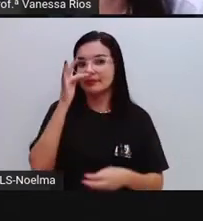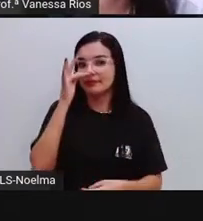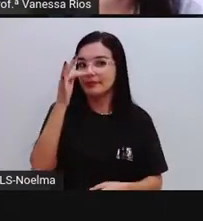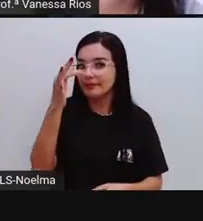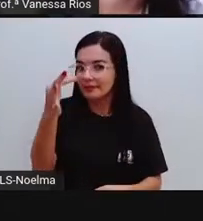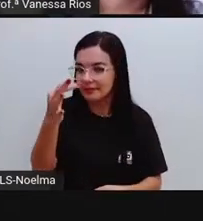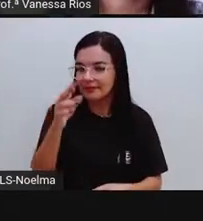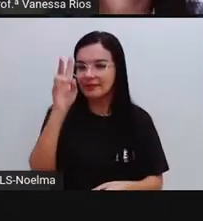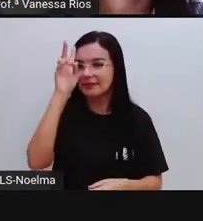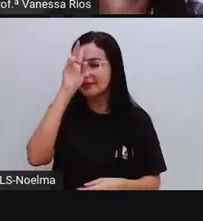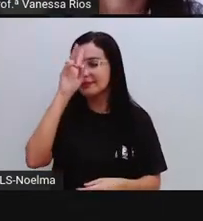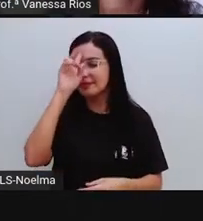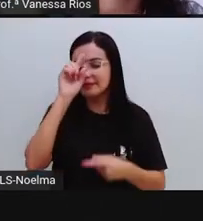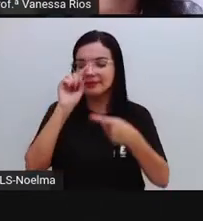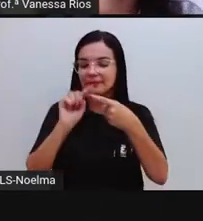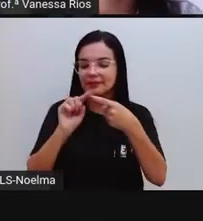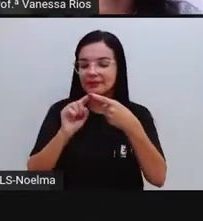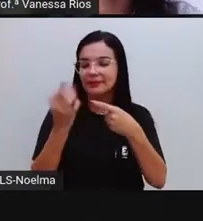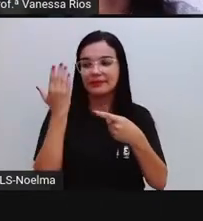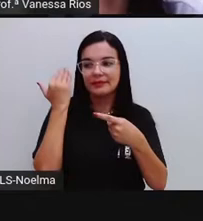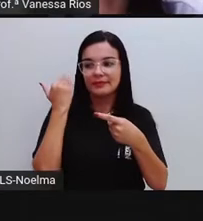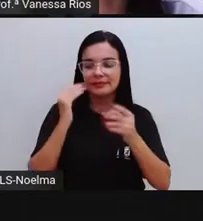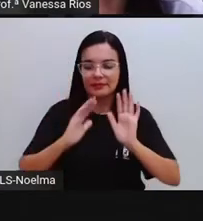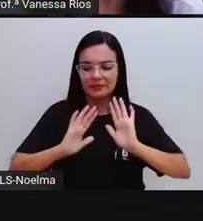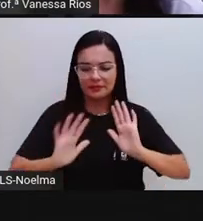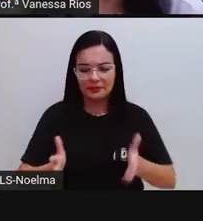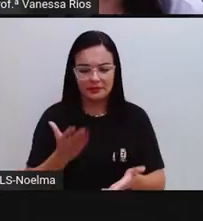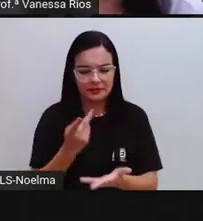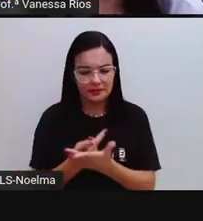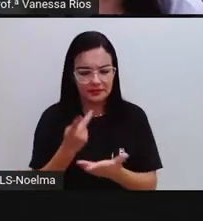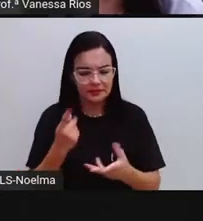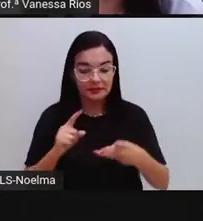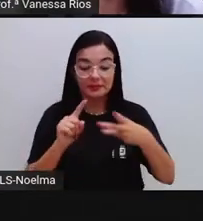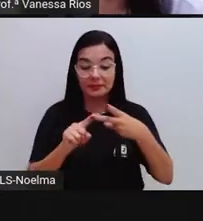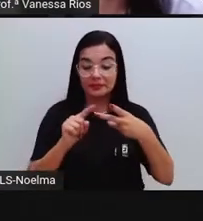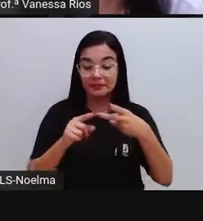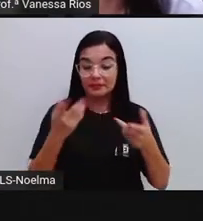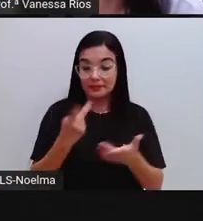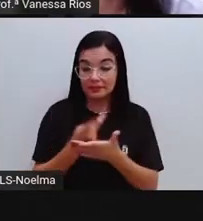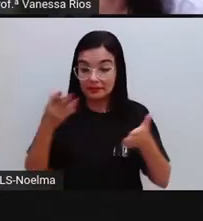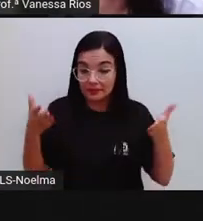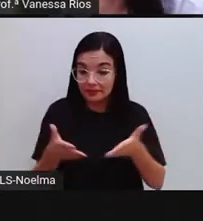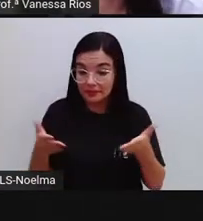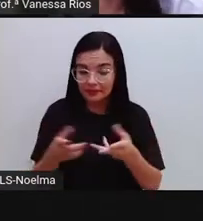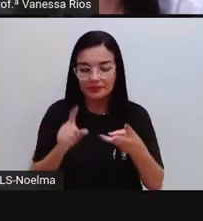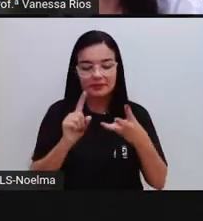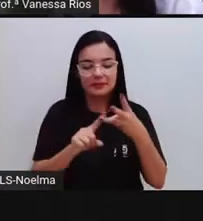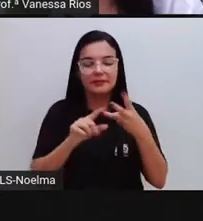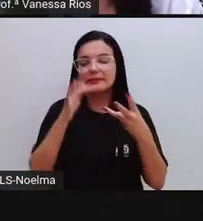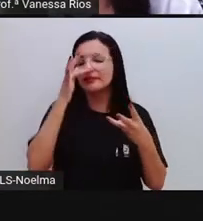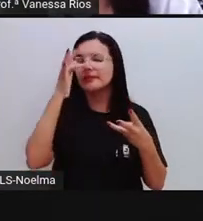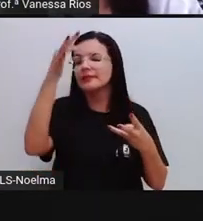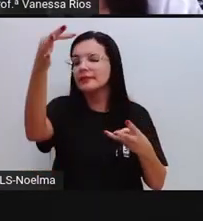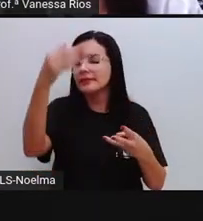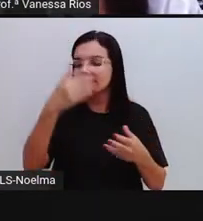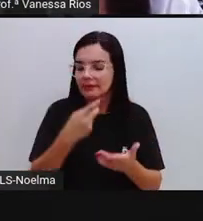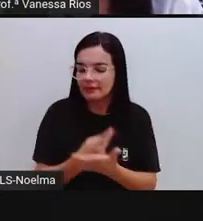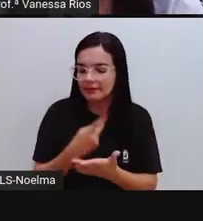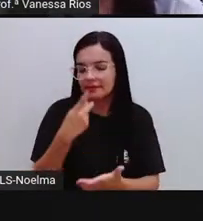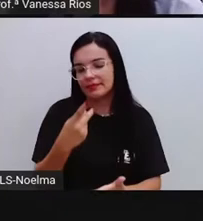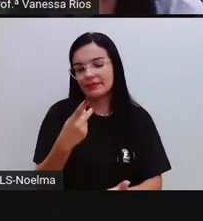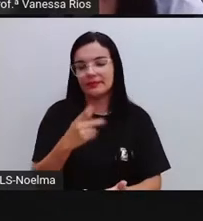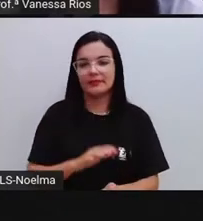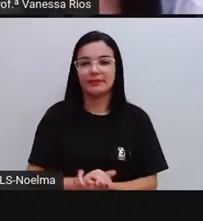ações que já aconteceram, o presente é as ações que estão acontecendo e o futuro ações que ainda irão